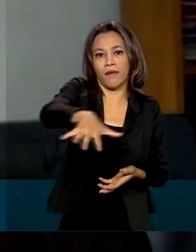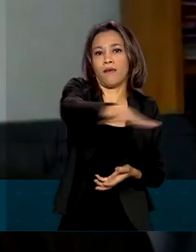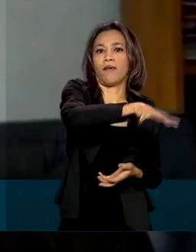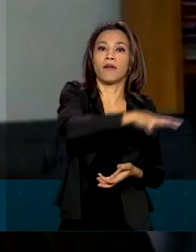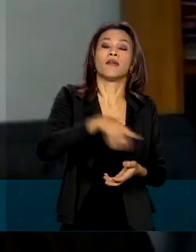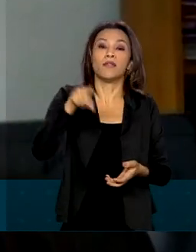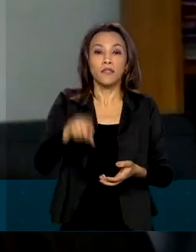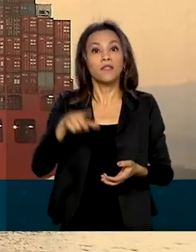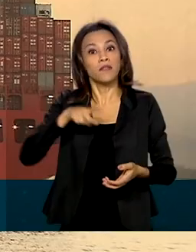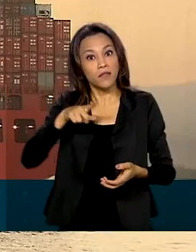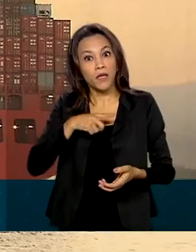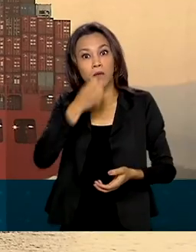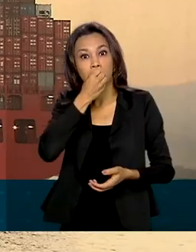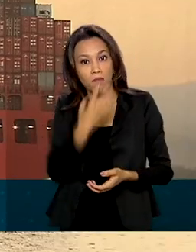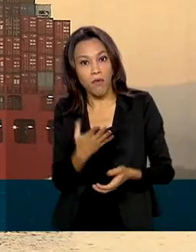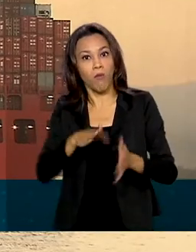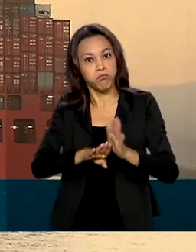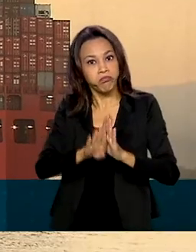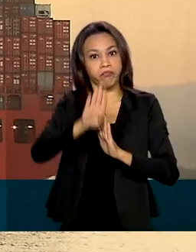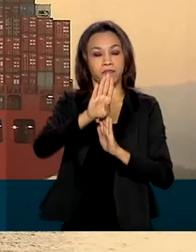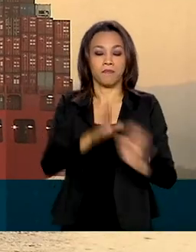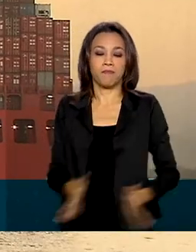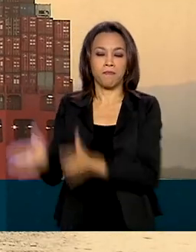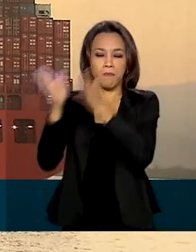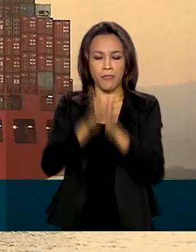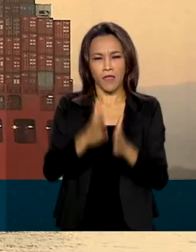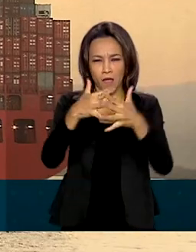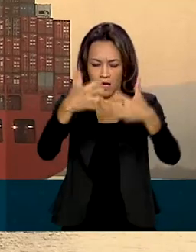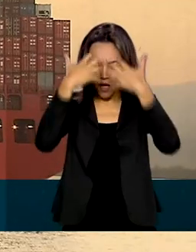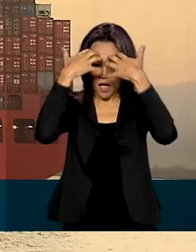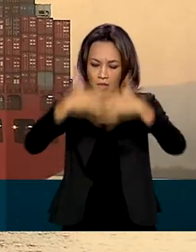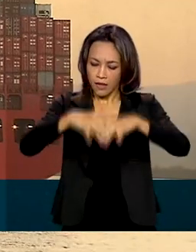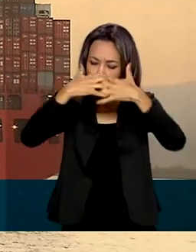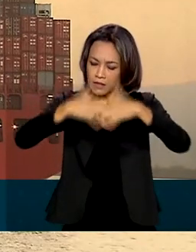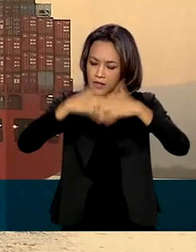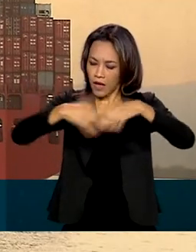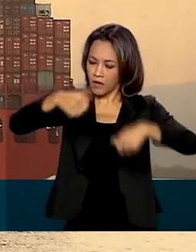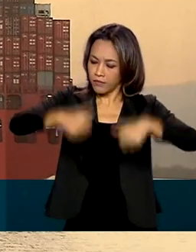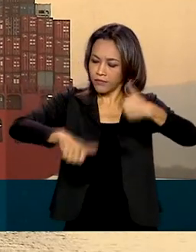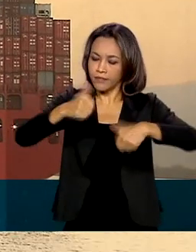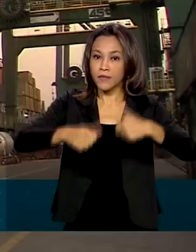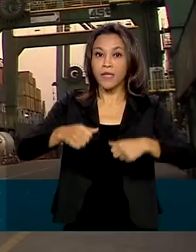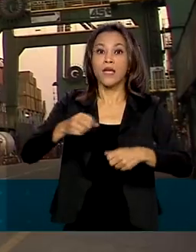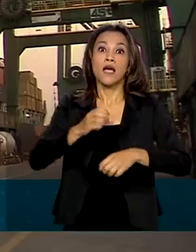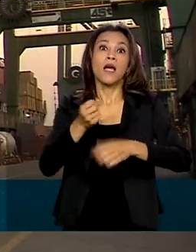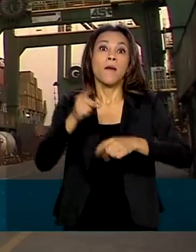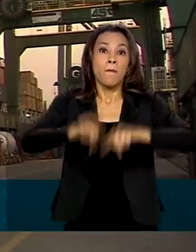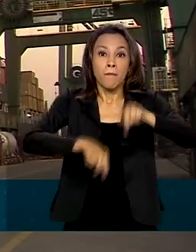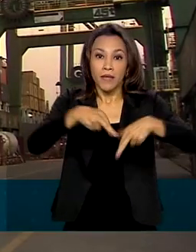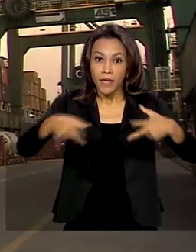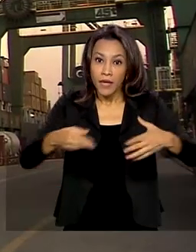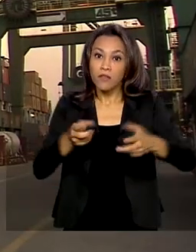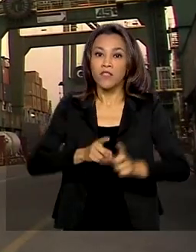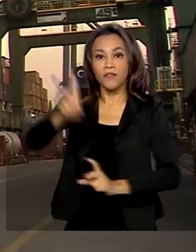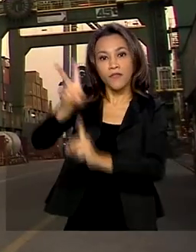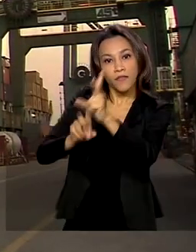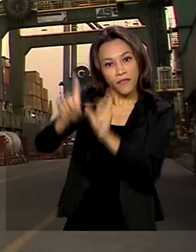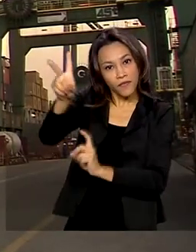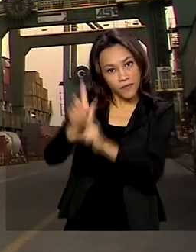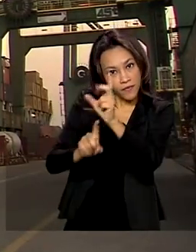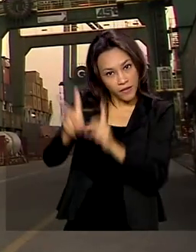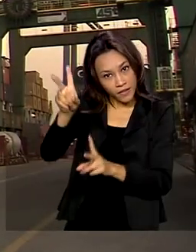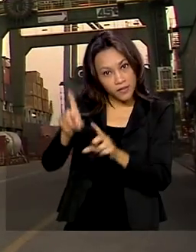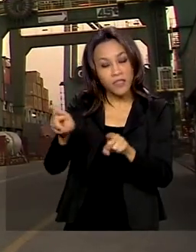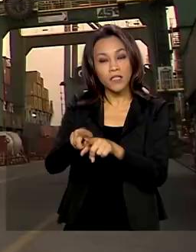superávit no comércio. Analisada separadamente, a média diária de exportações caiu 6,1%